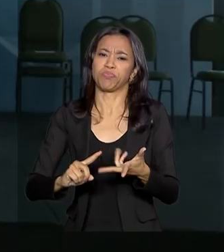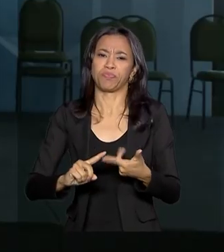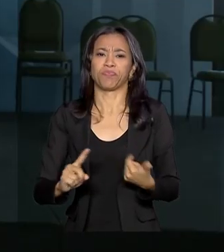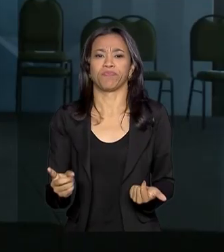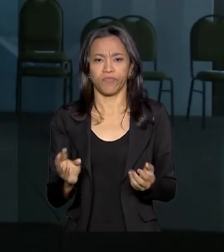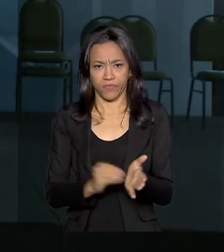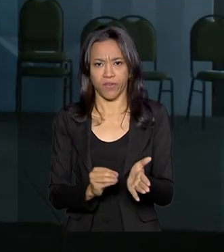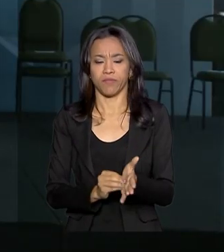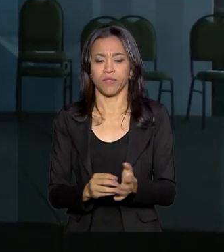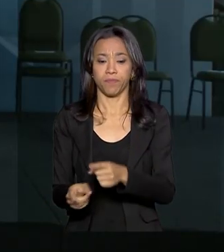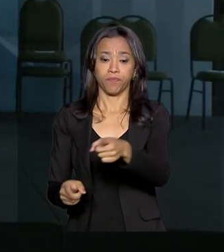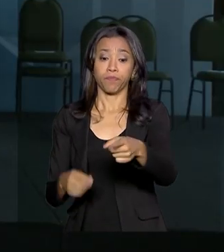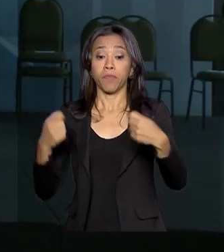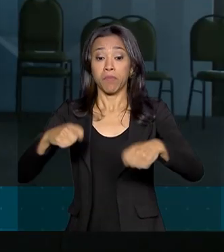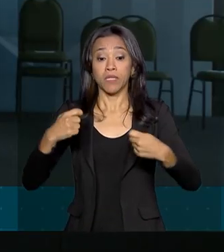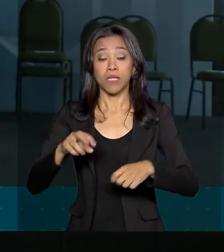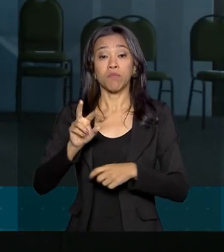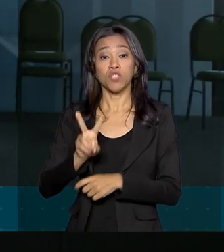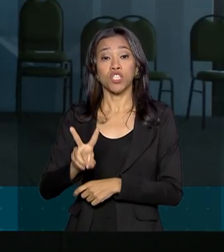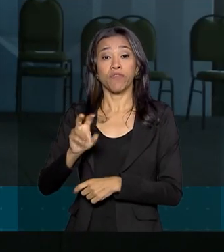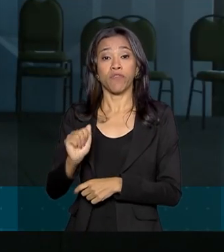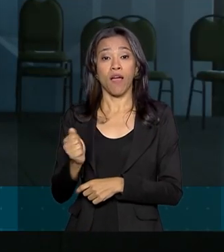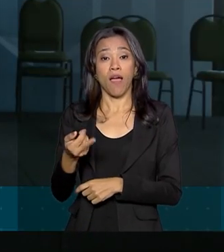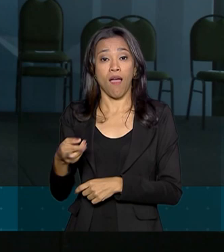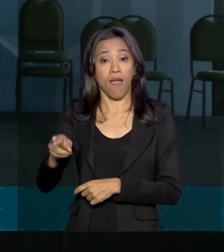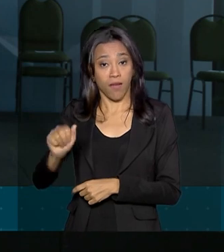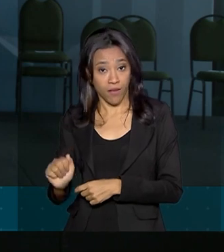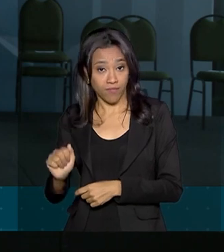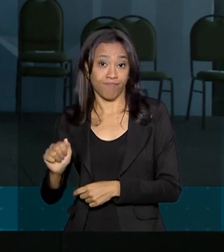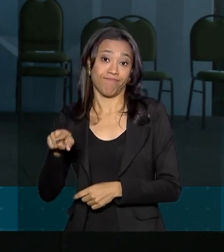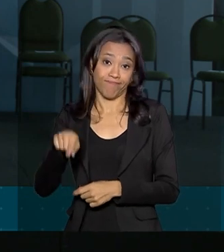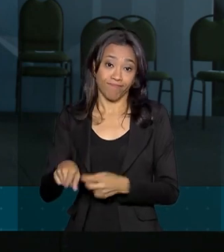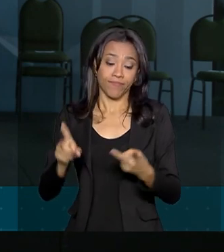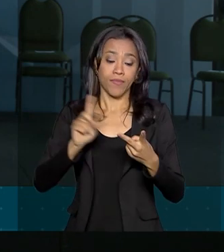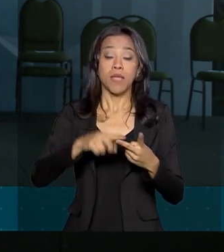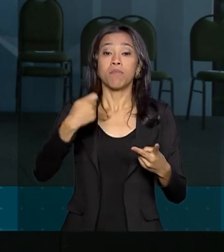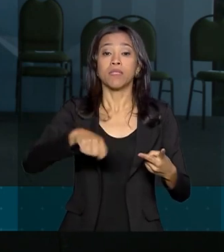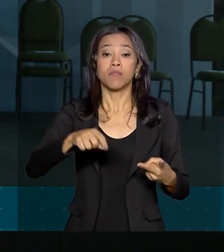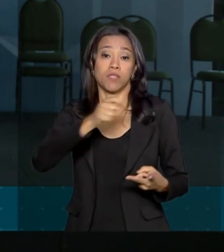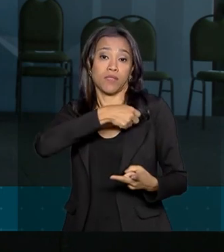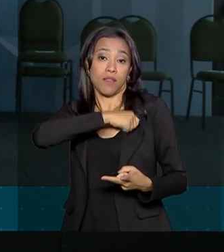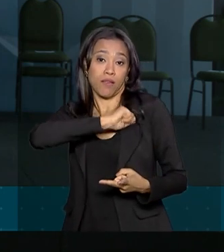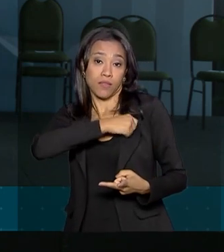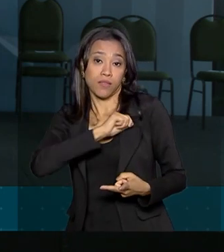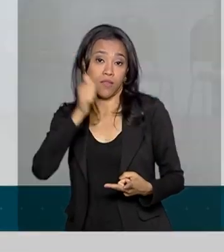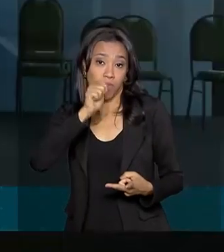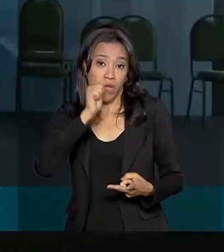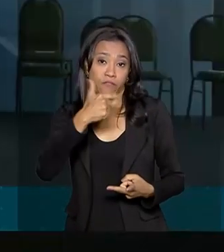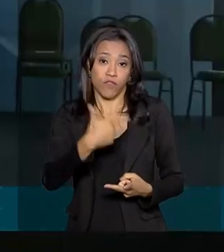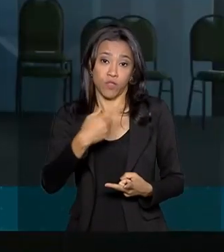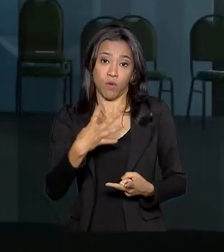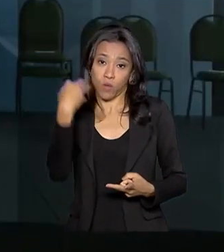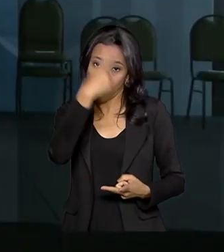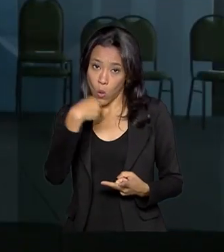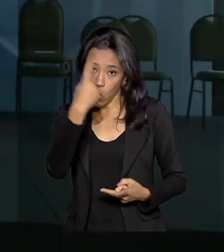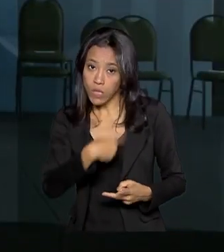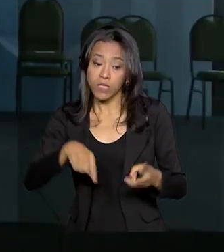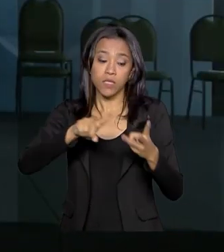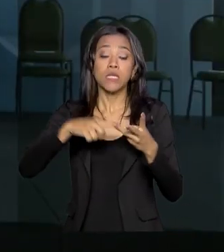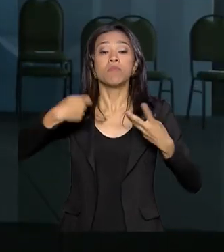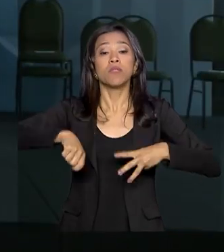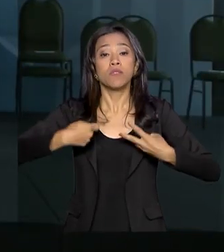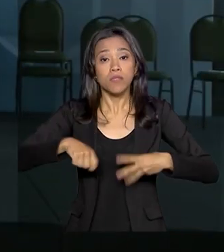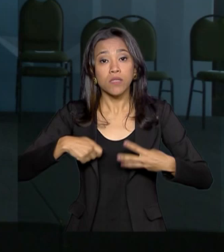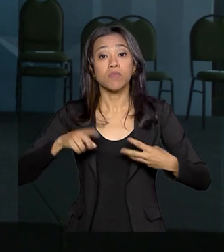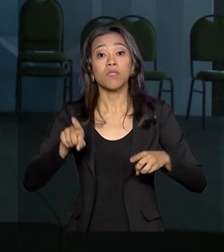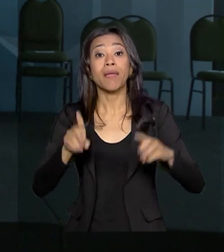Nós precisamos de mais vários especializados em violência doméstica, nós precisamos de delegacias da mulher funcionando 24 horas e nós precisamos também de mais